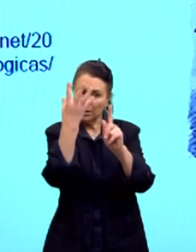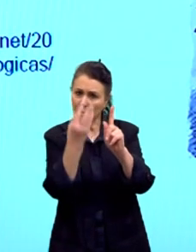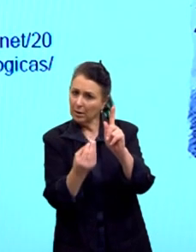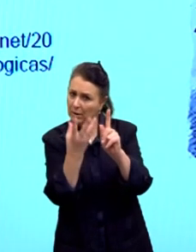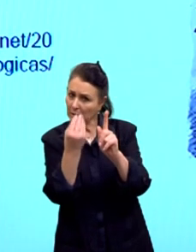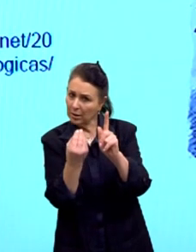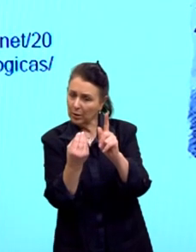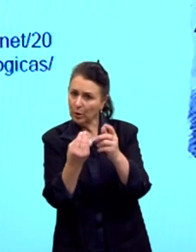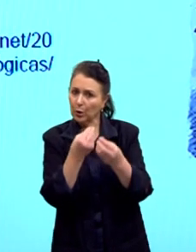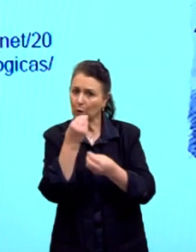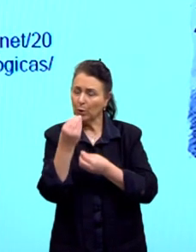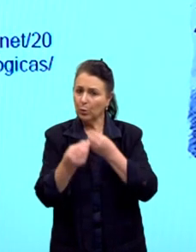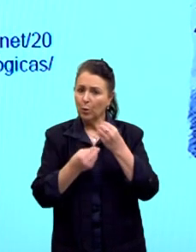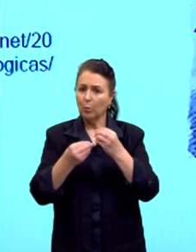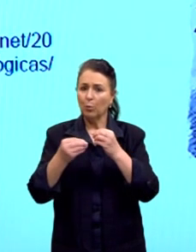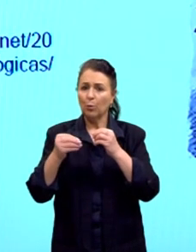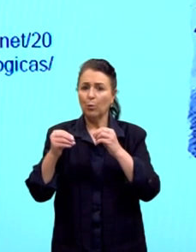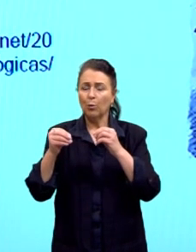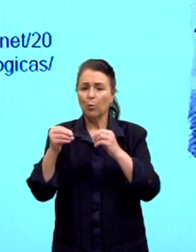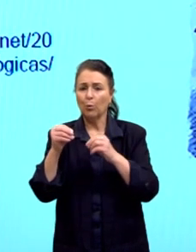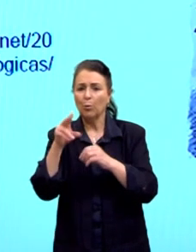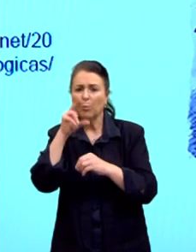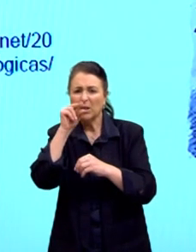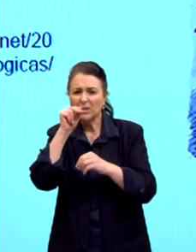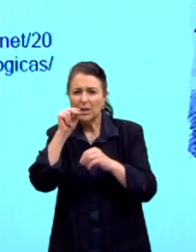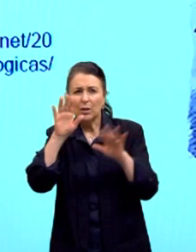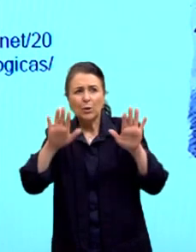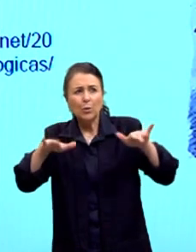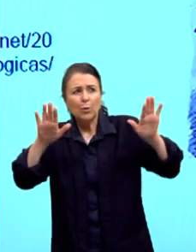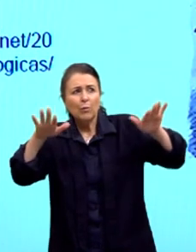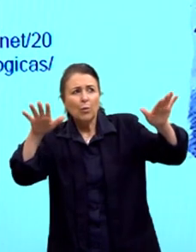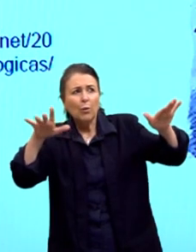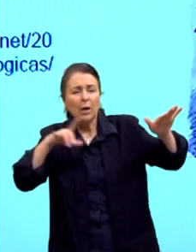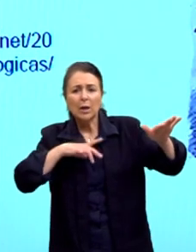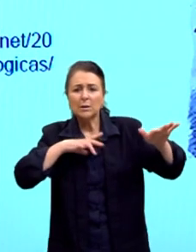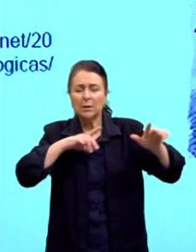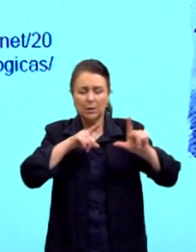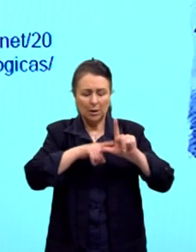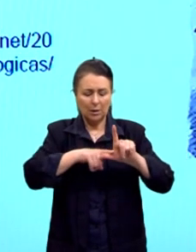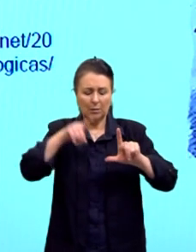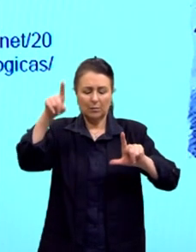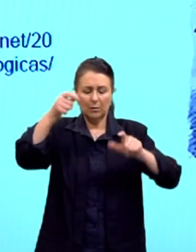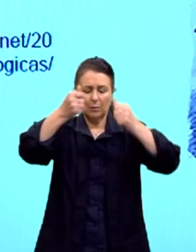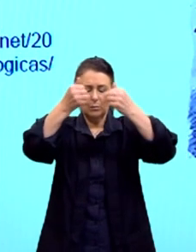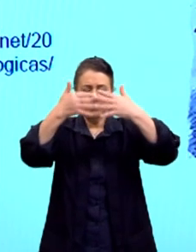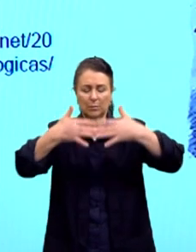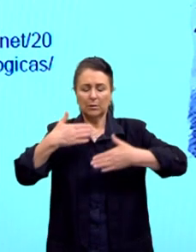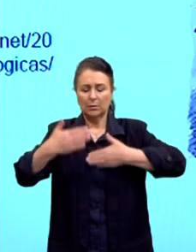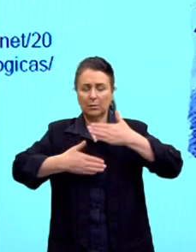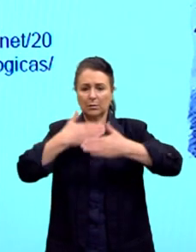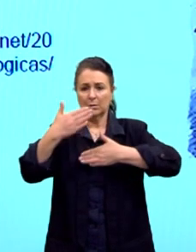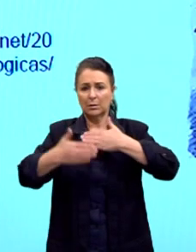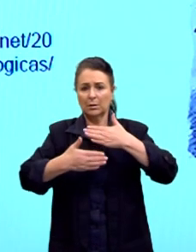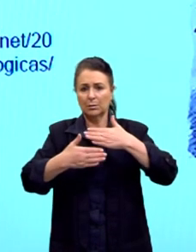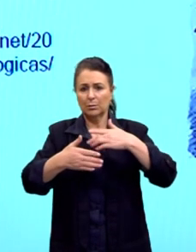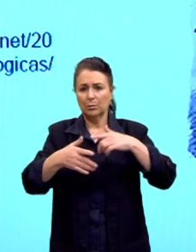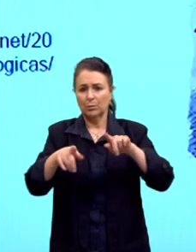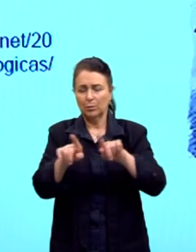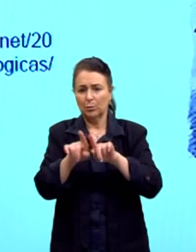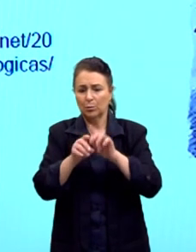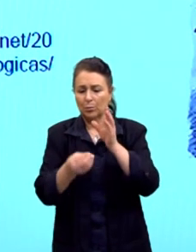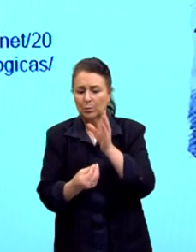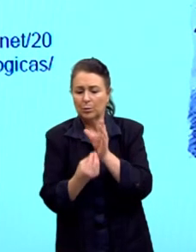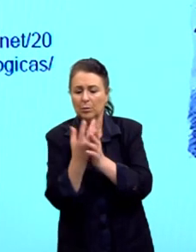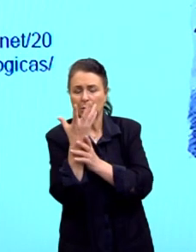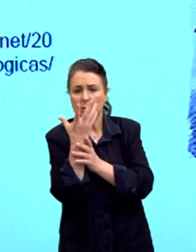pássaro voando, se existe evolução, explique o processo do criacionismo, se há